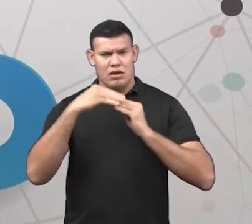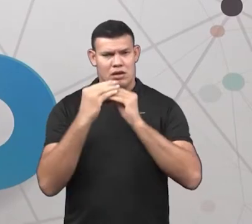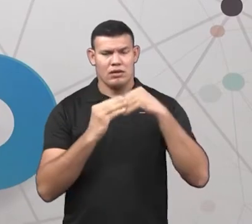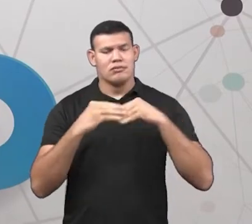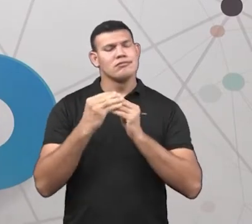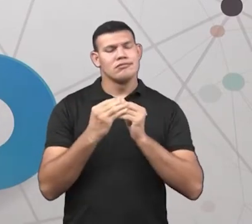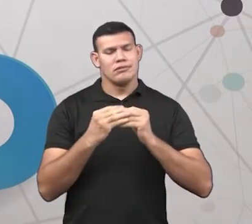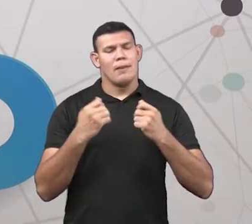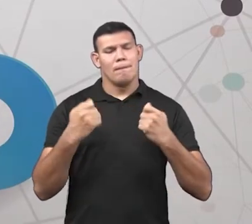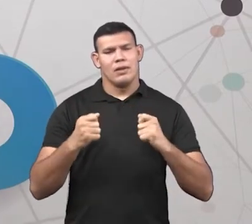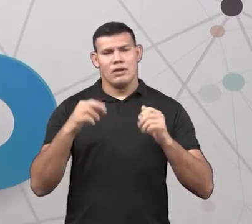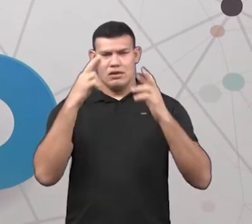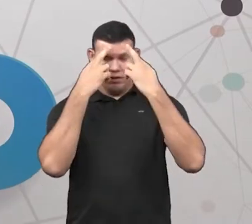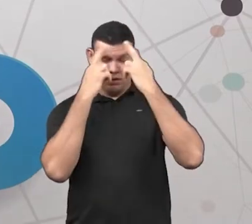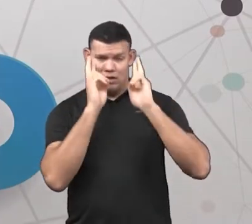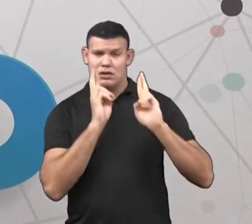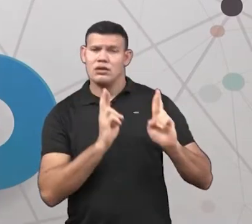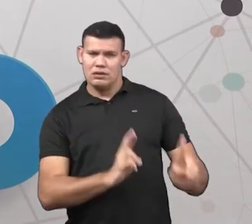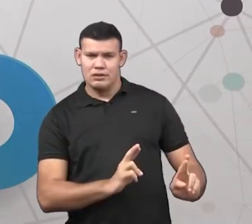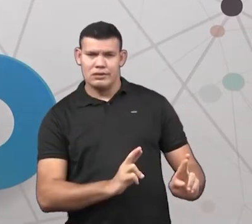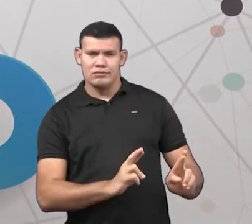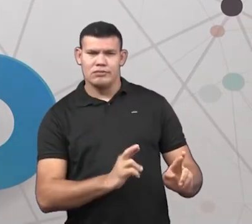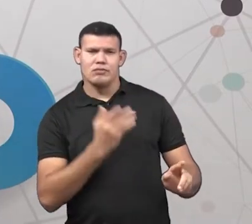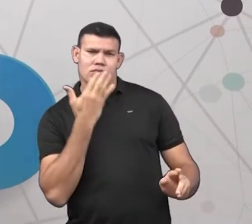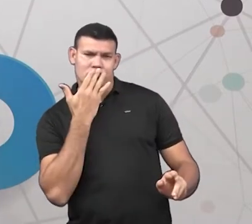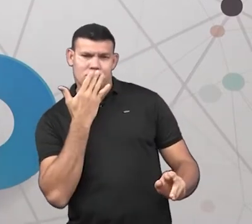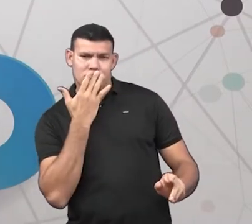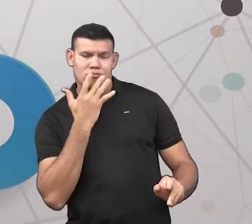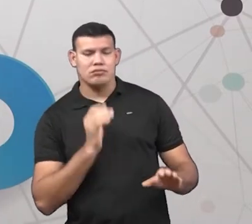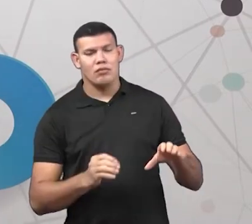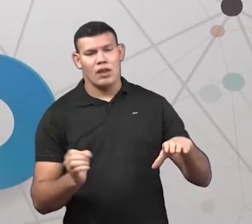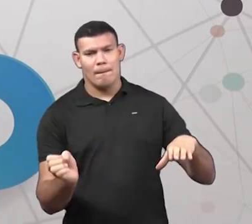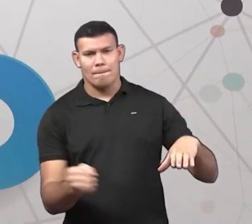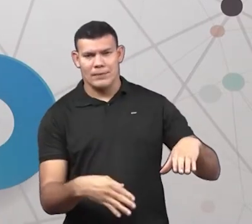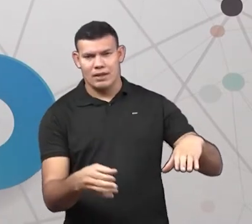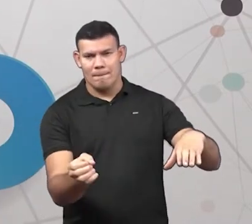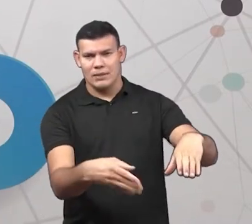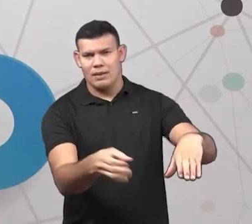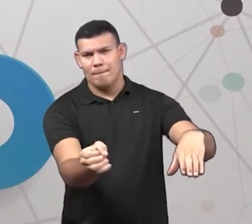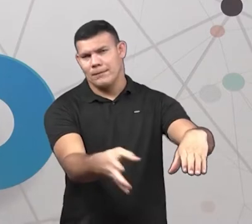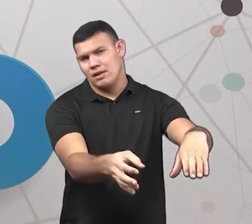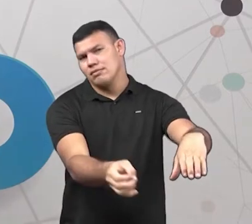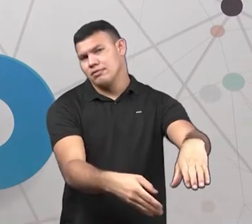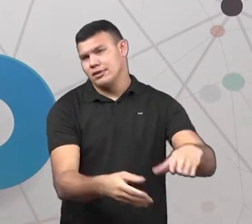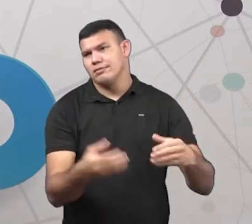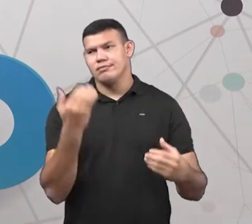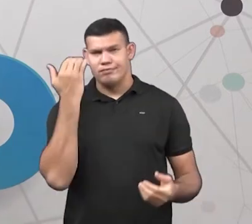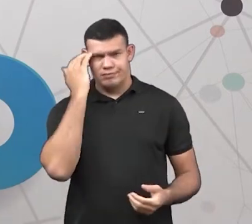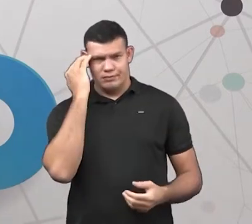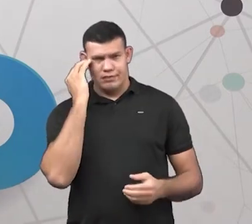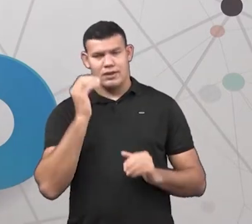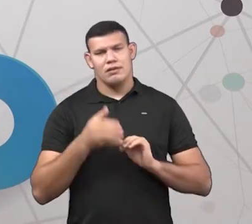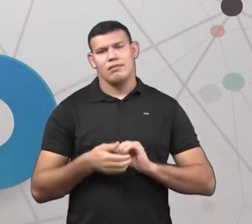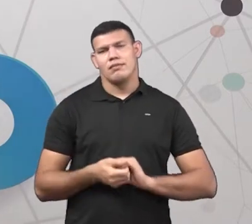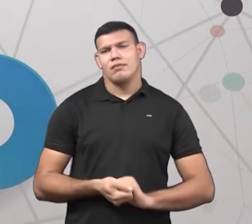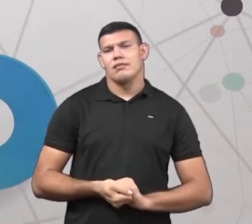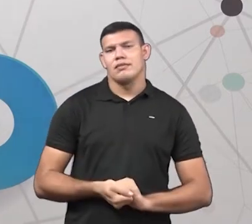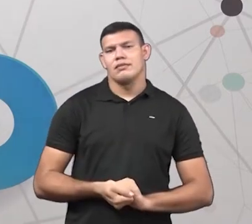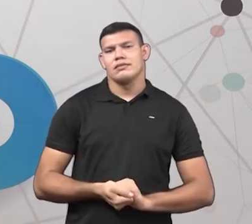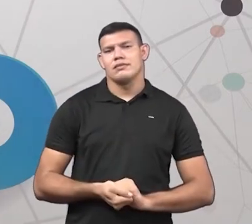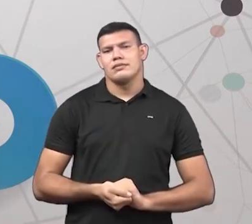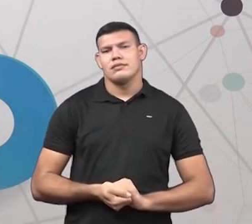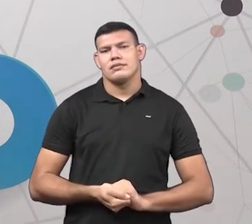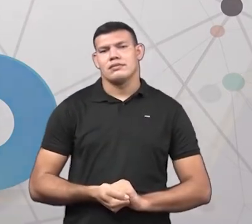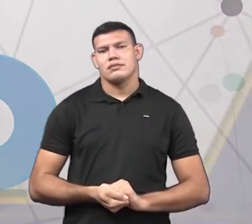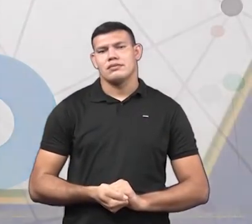respeitar a cor e para que cada tipo de lixo é cada lixeirinha. Tudo bem?